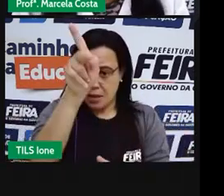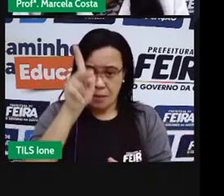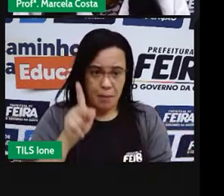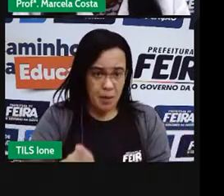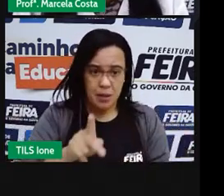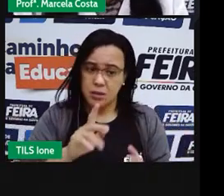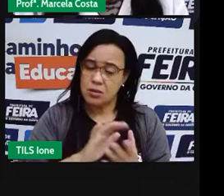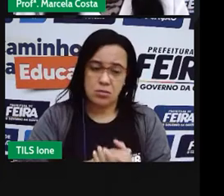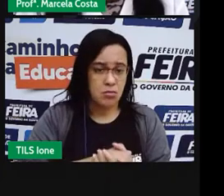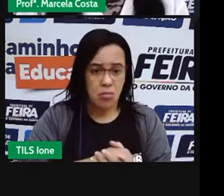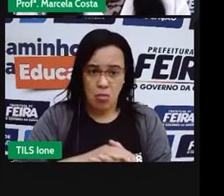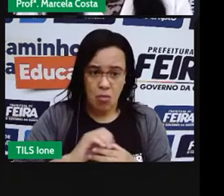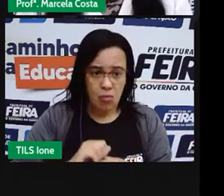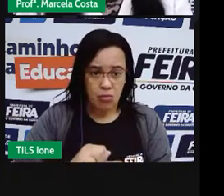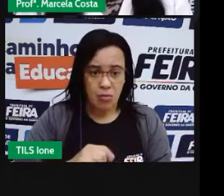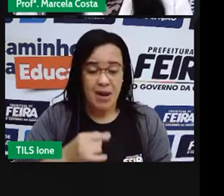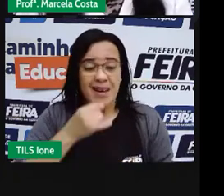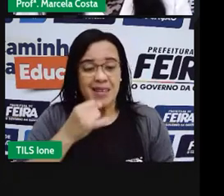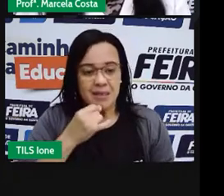outras pessoas.